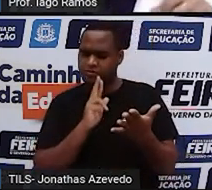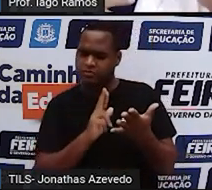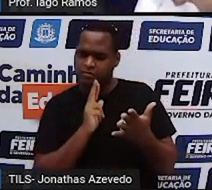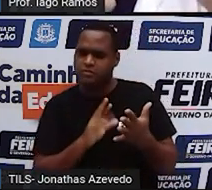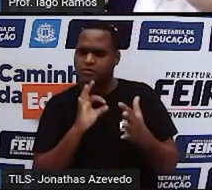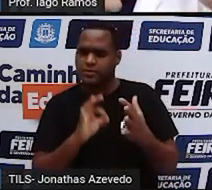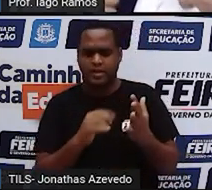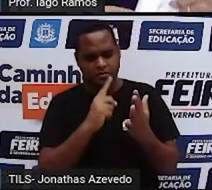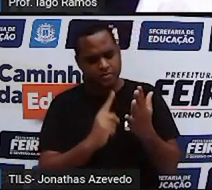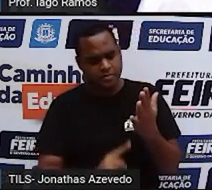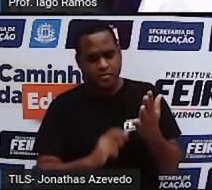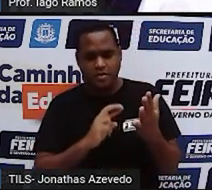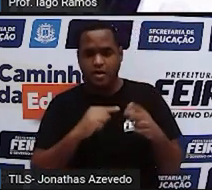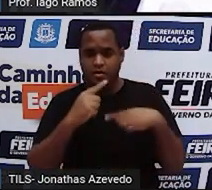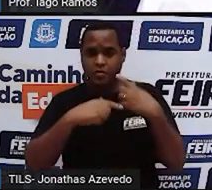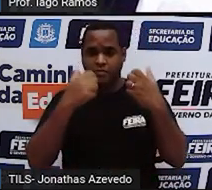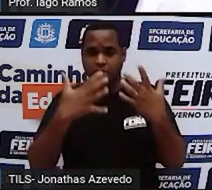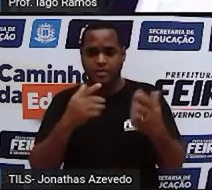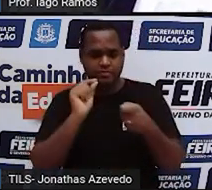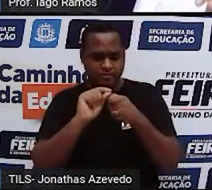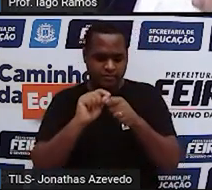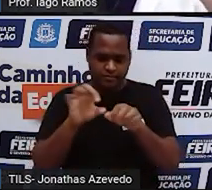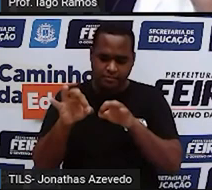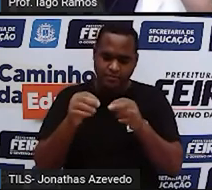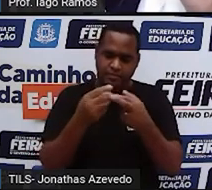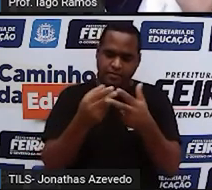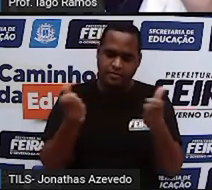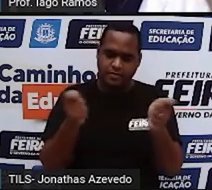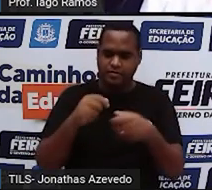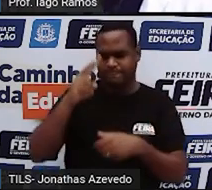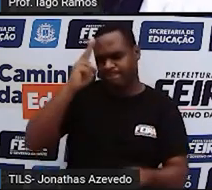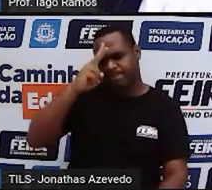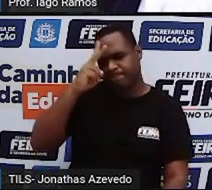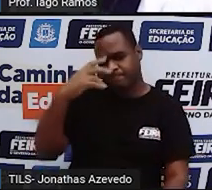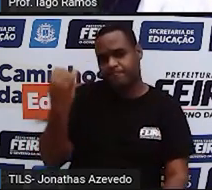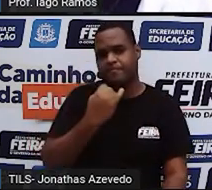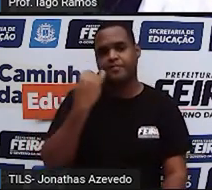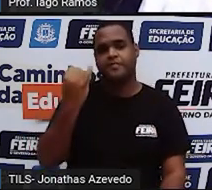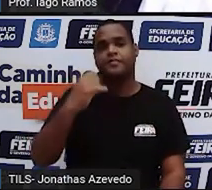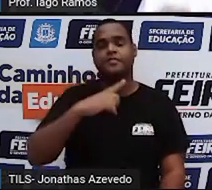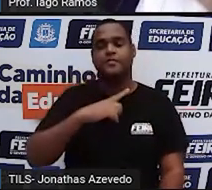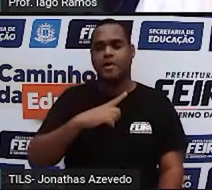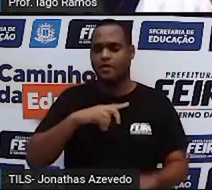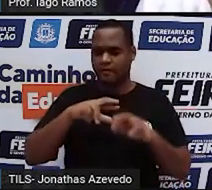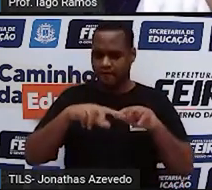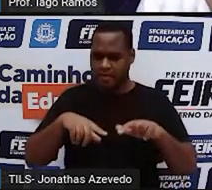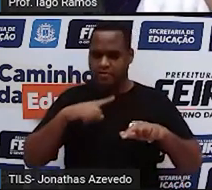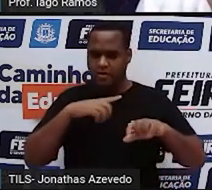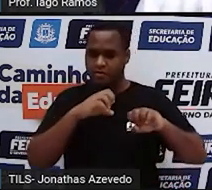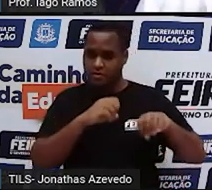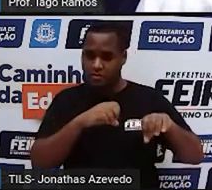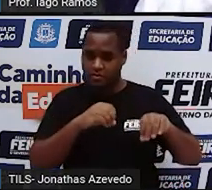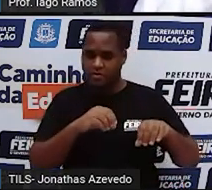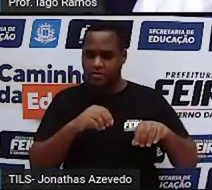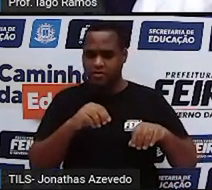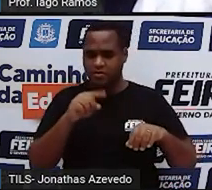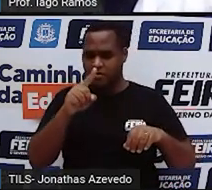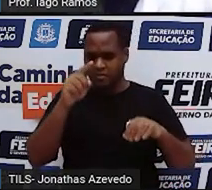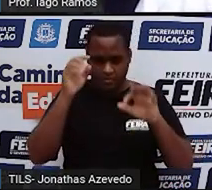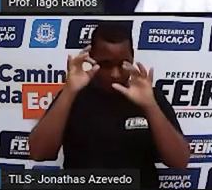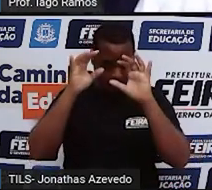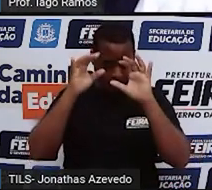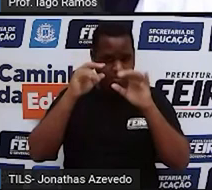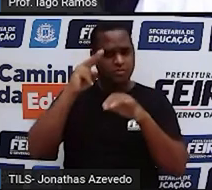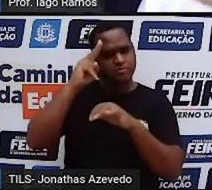Quando você for fazer isso, você vai precisar lembrar de momentos da aula. Então, o seu cérebro vai te fazer